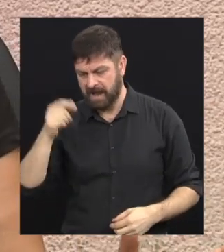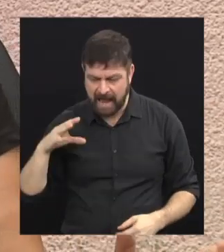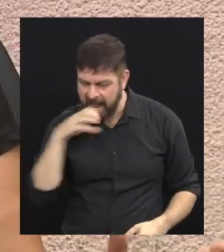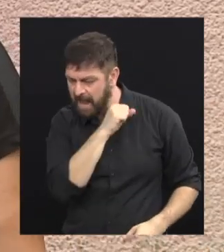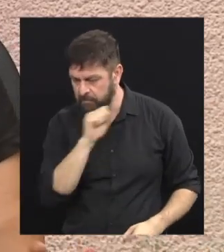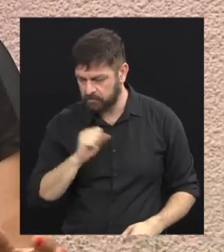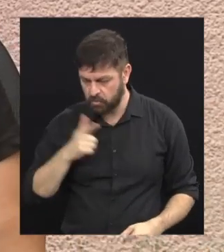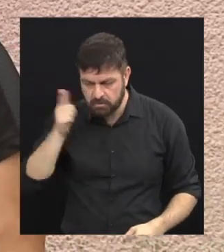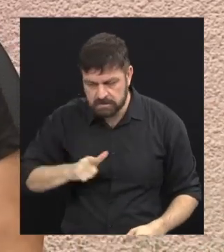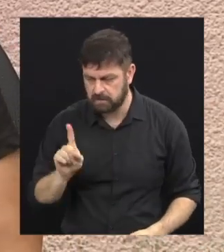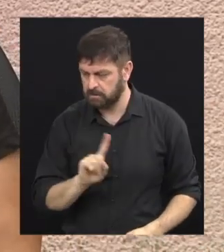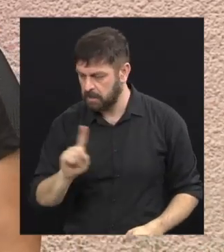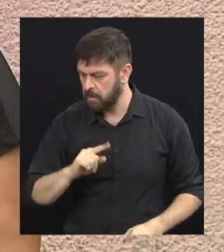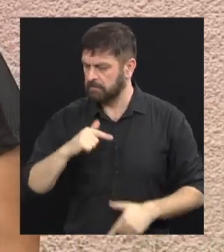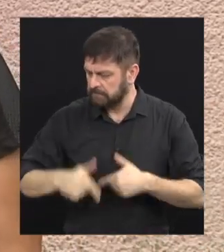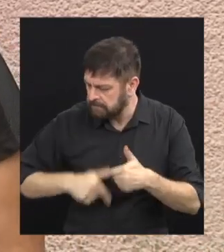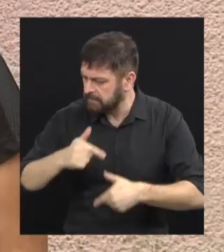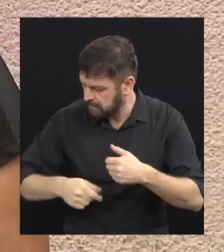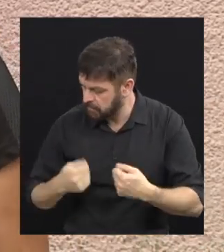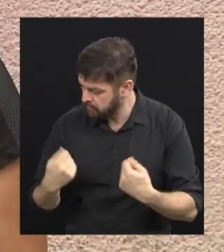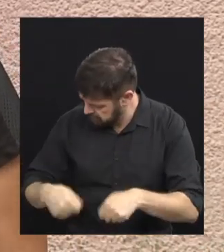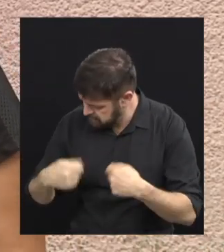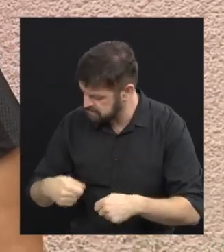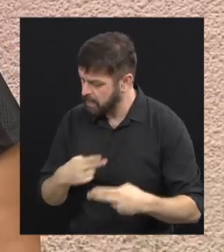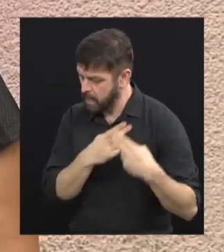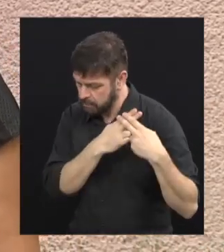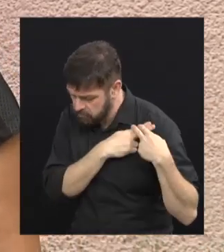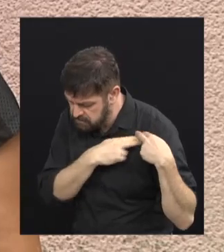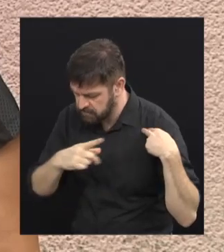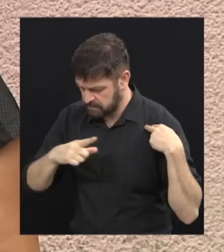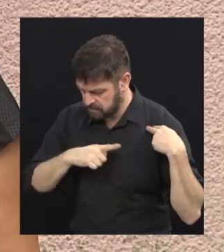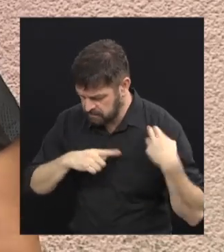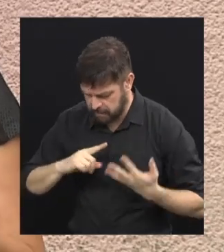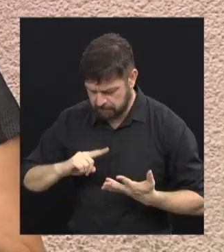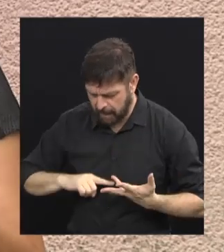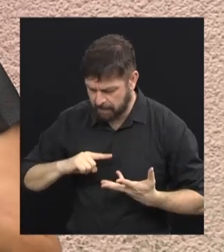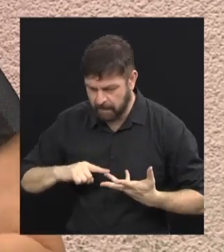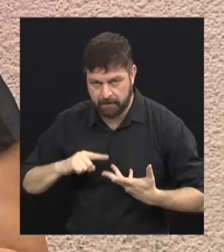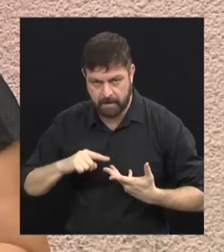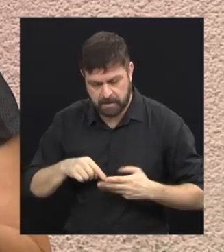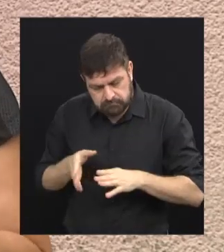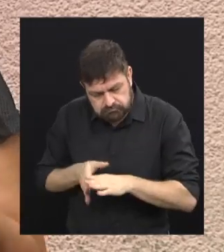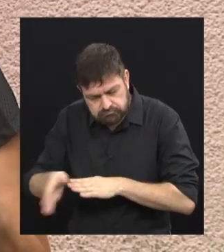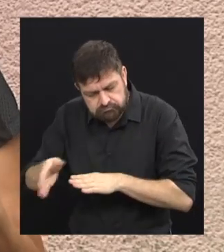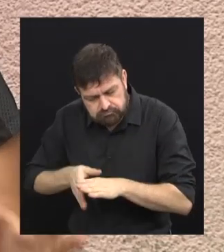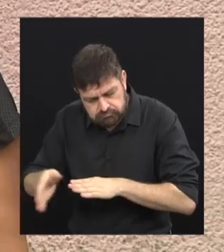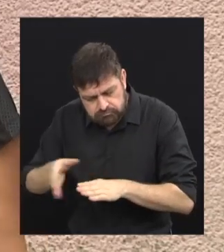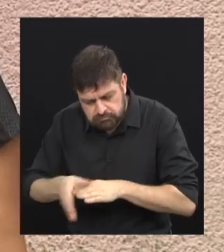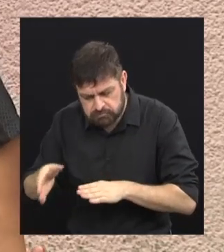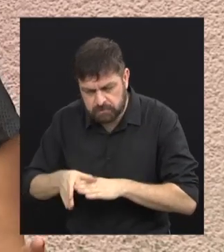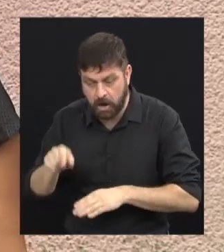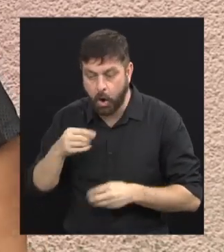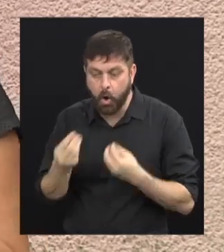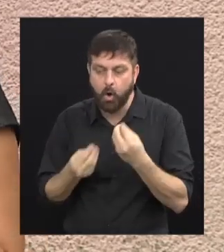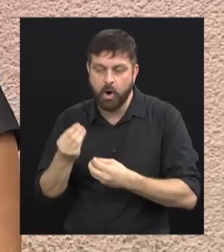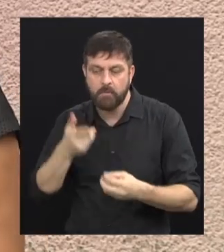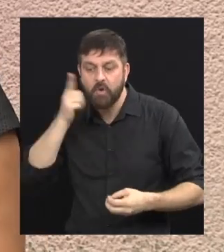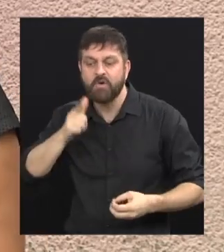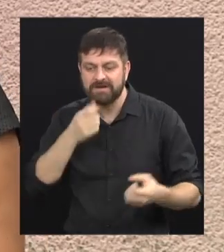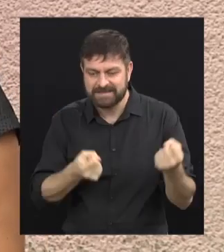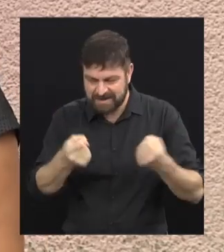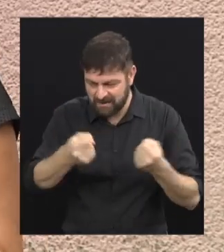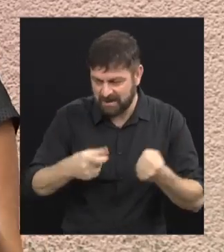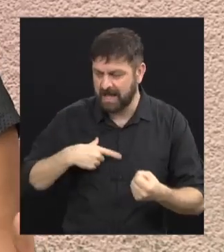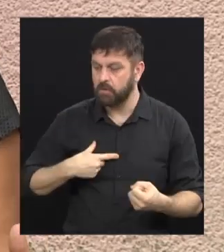conquistar isso aí. Você tem que trabalhar, você tem que ter responsabilidade, você tem que ter comprometimento com as pessoas, ter